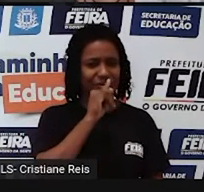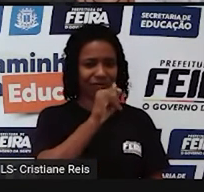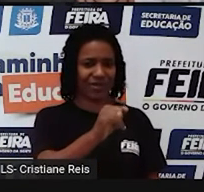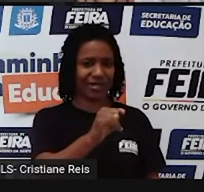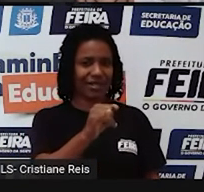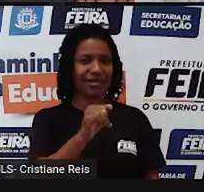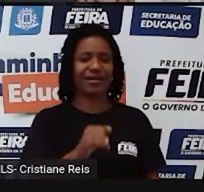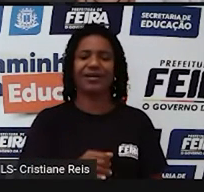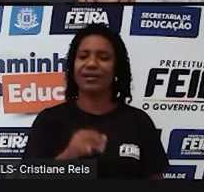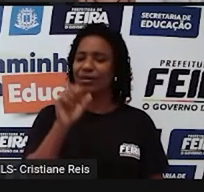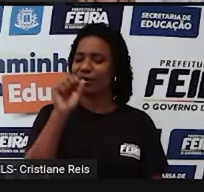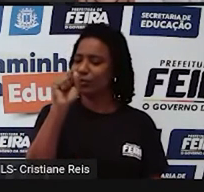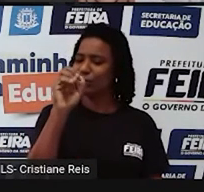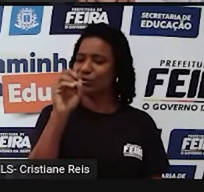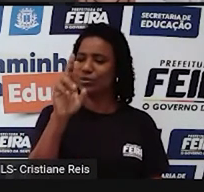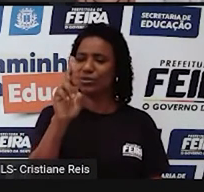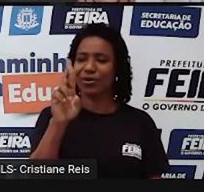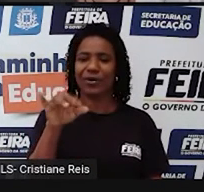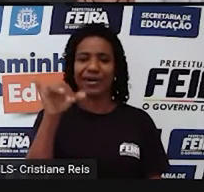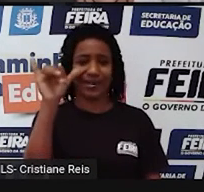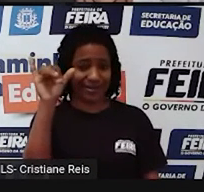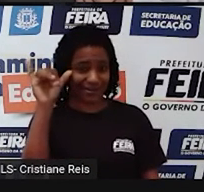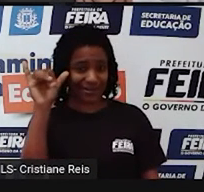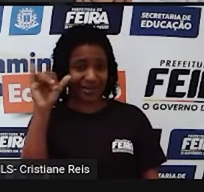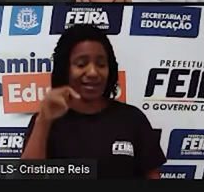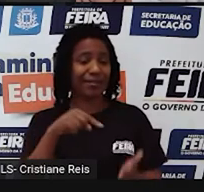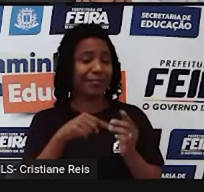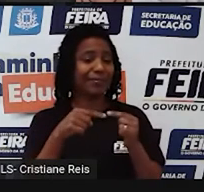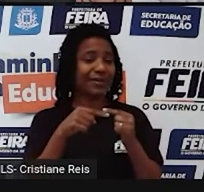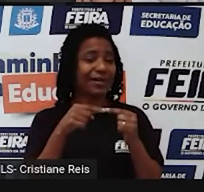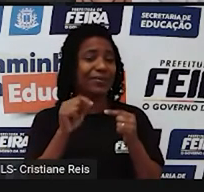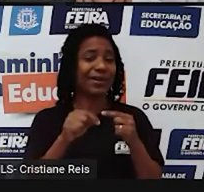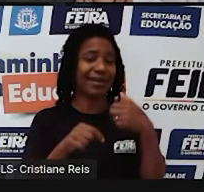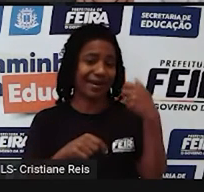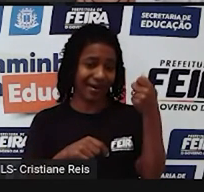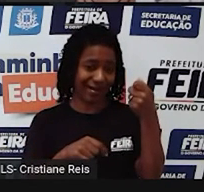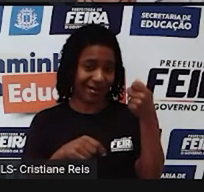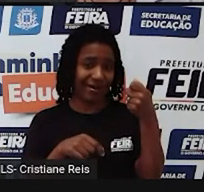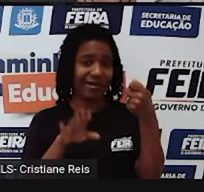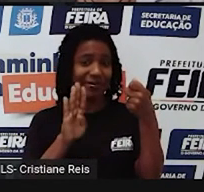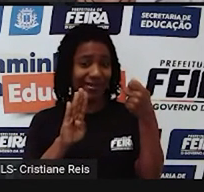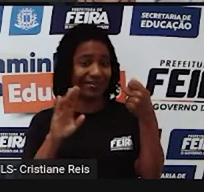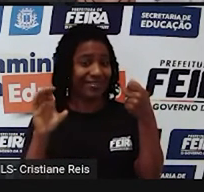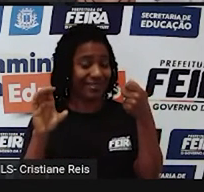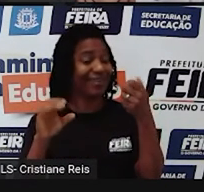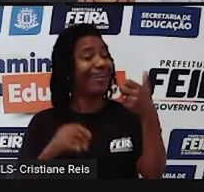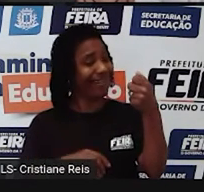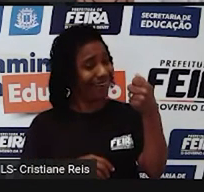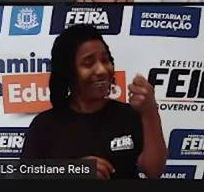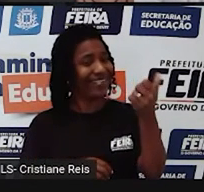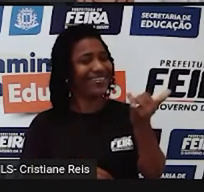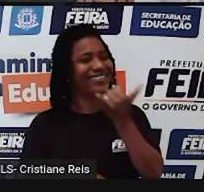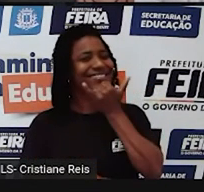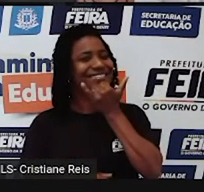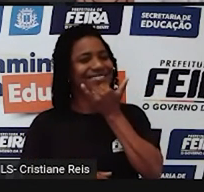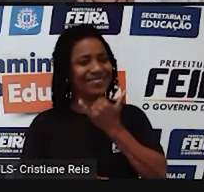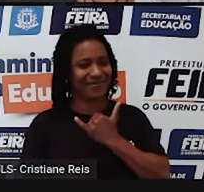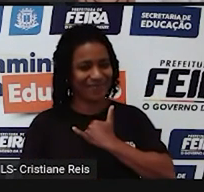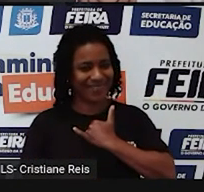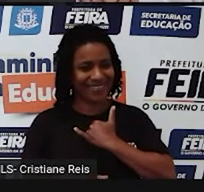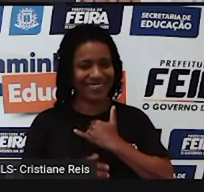É Desculpe Sorria ou suado Desculpe Ok Students?